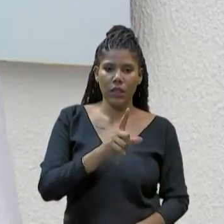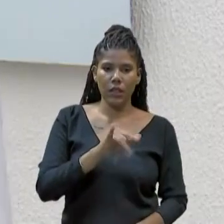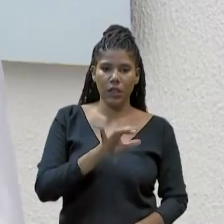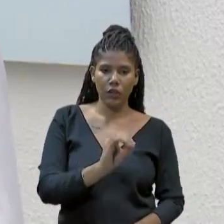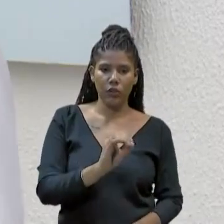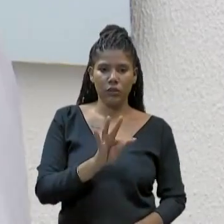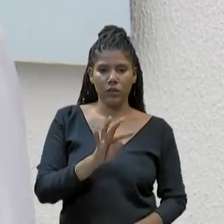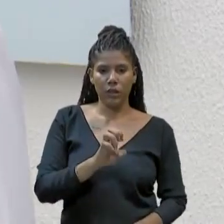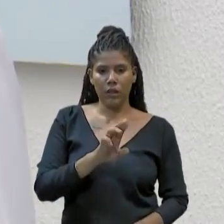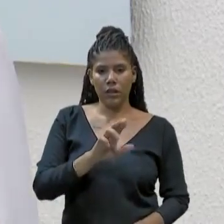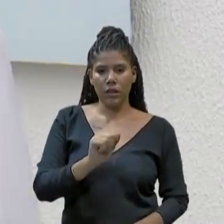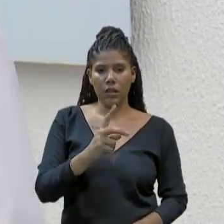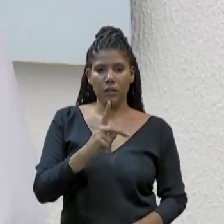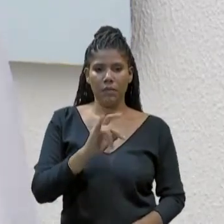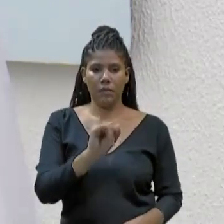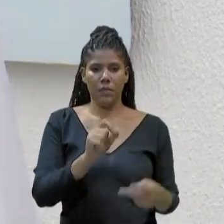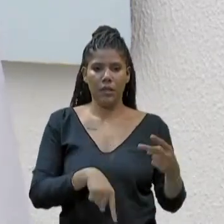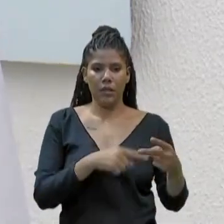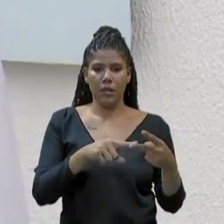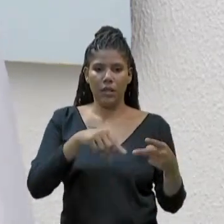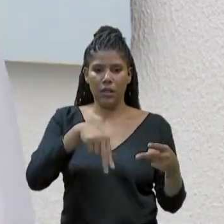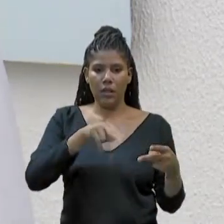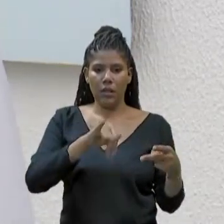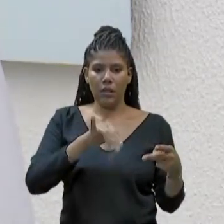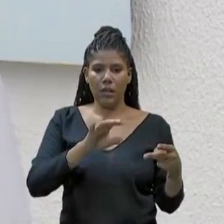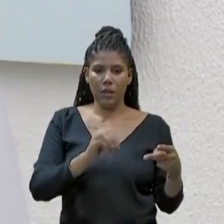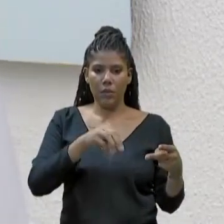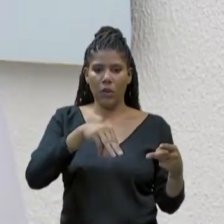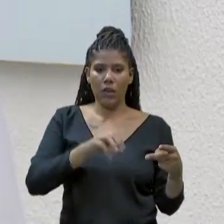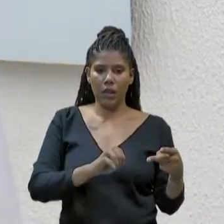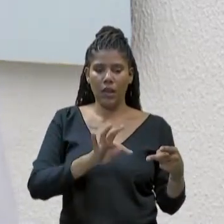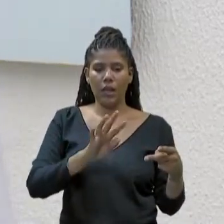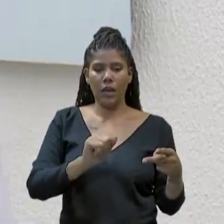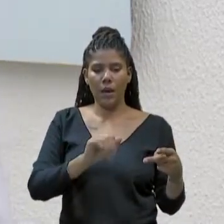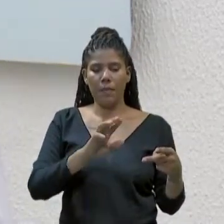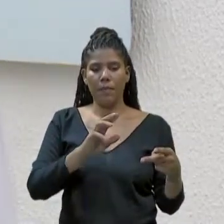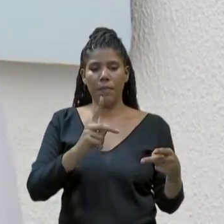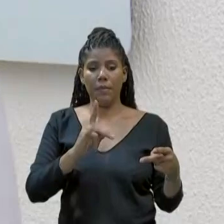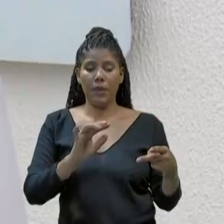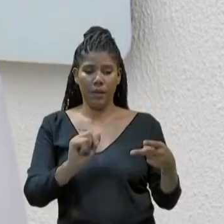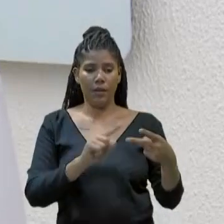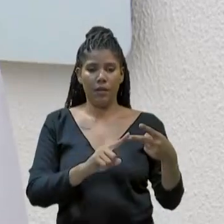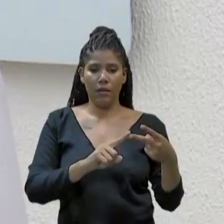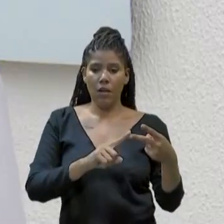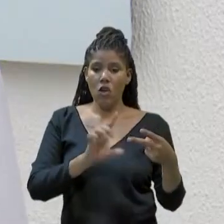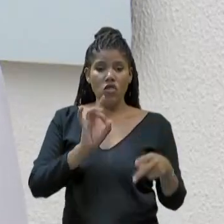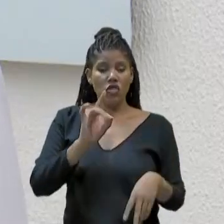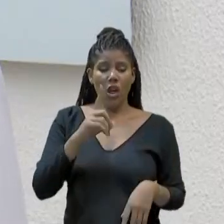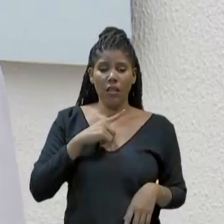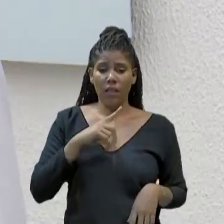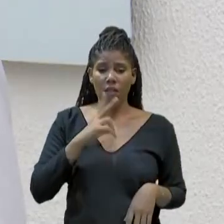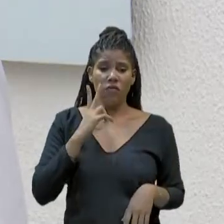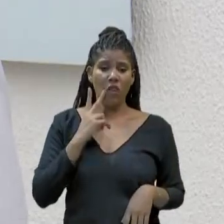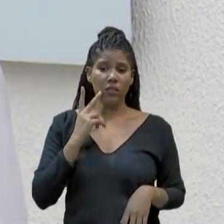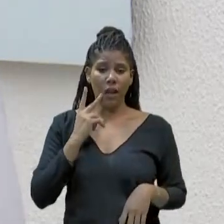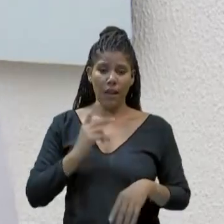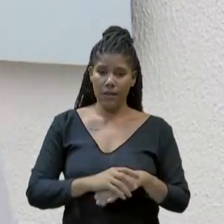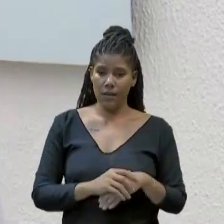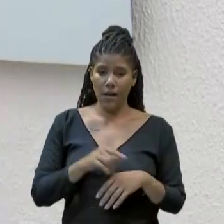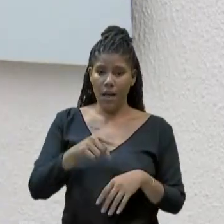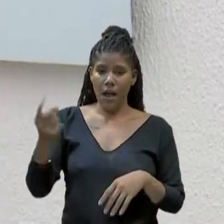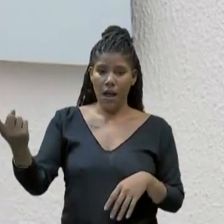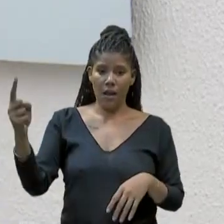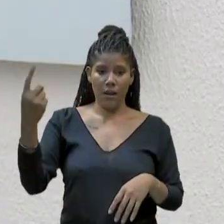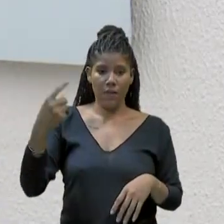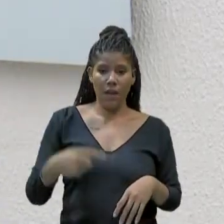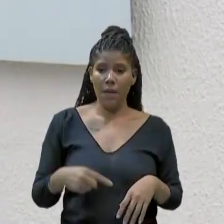só tem em Fortaleza. Então ele precisa sair da casa dele para fazer o tratamento. E a radioterapia é um tratamento diário.